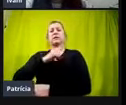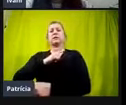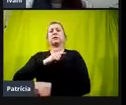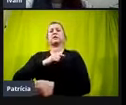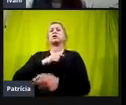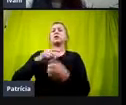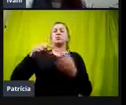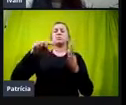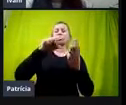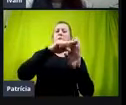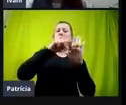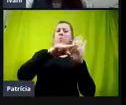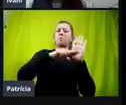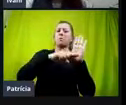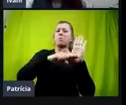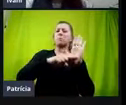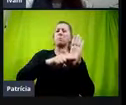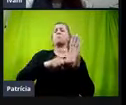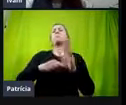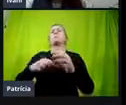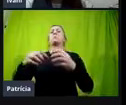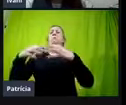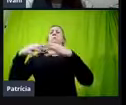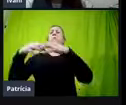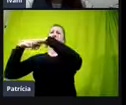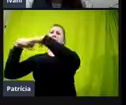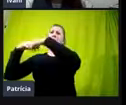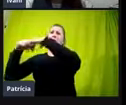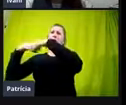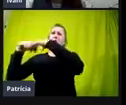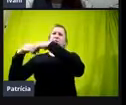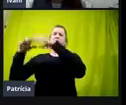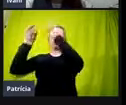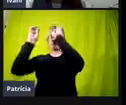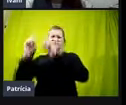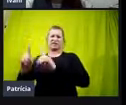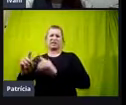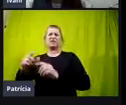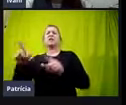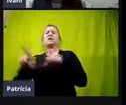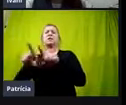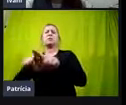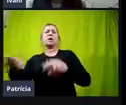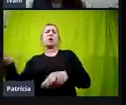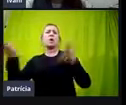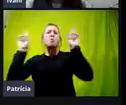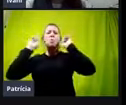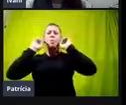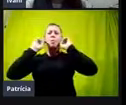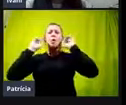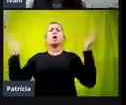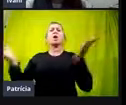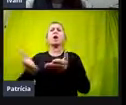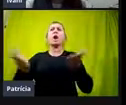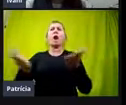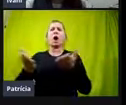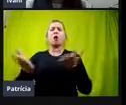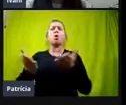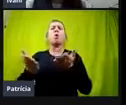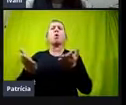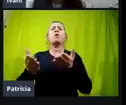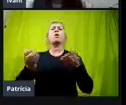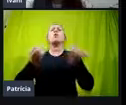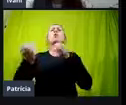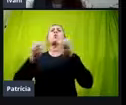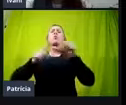tá dizendo, ó, no papel, paralisia cerebral, ah, ele também tem surdez, ó, nossa, e agora, como é que a gente vai fazer para trabalhar